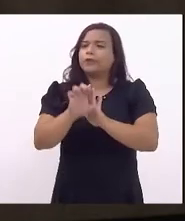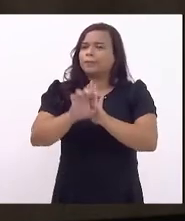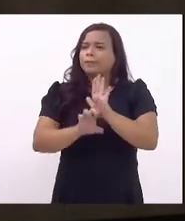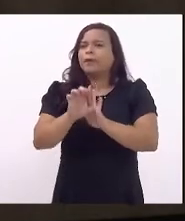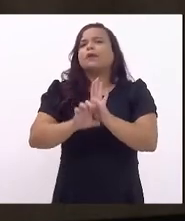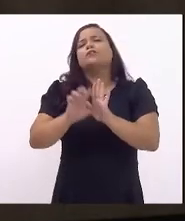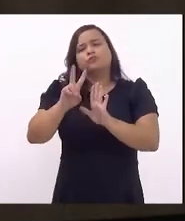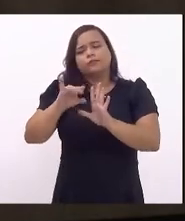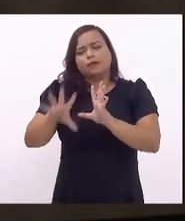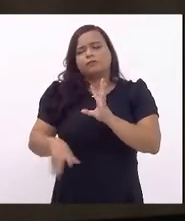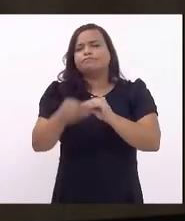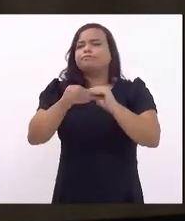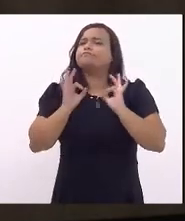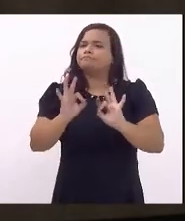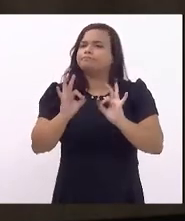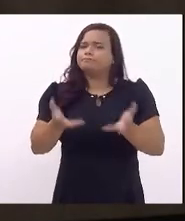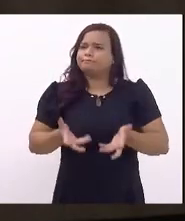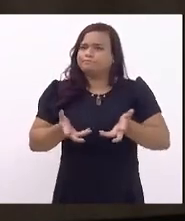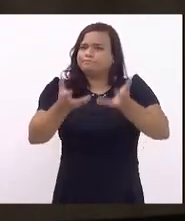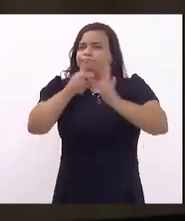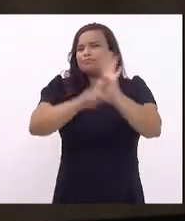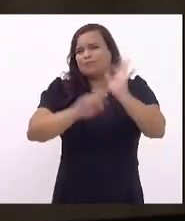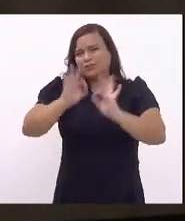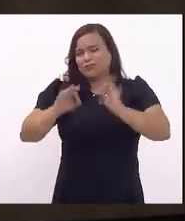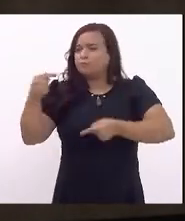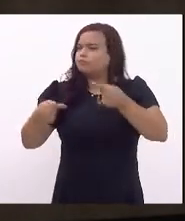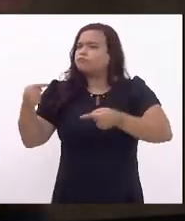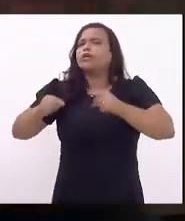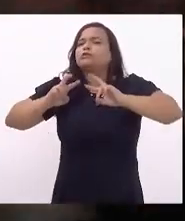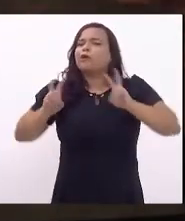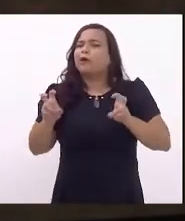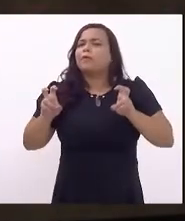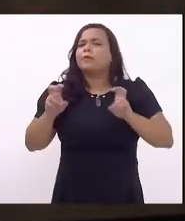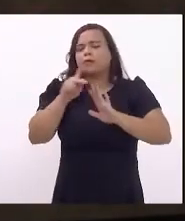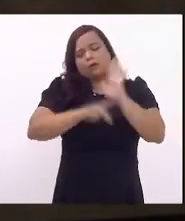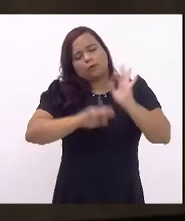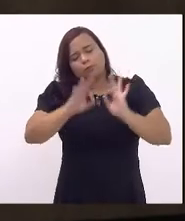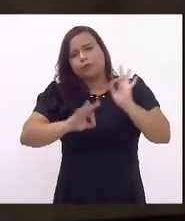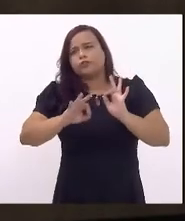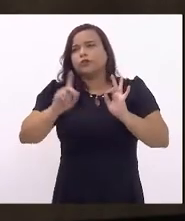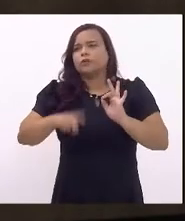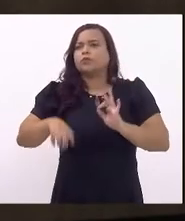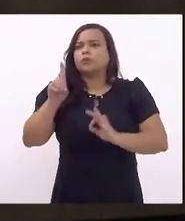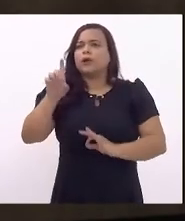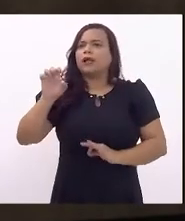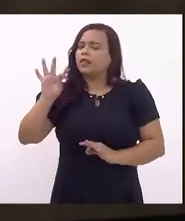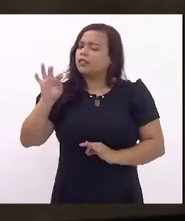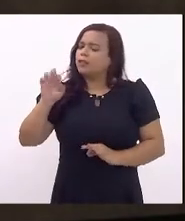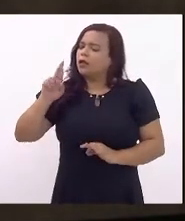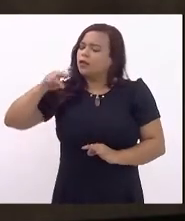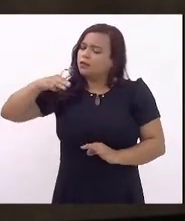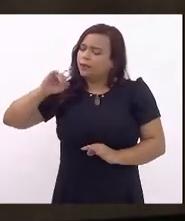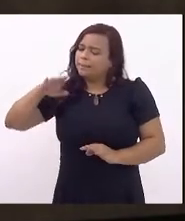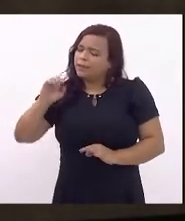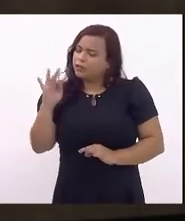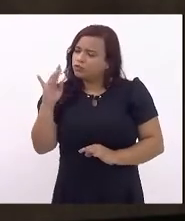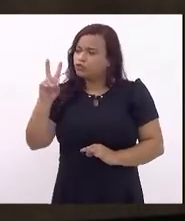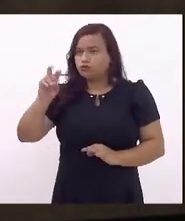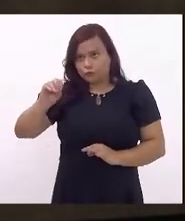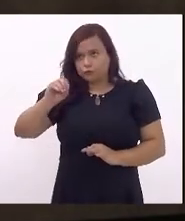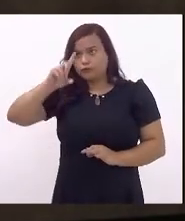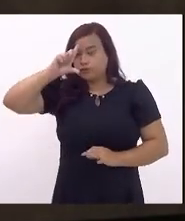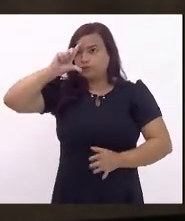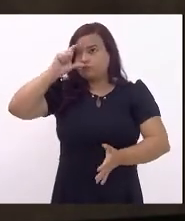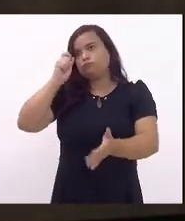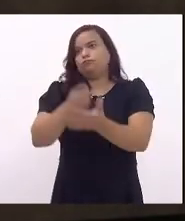agregariam ao projeto, fazem um debate sobre o projeto ser determinativo e não autorizativo, mas reduz